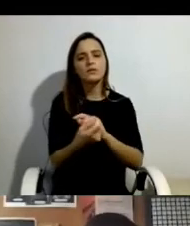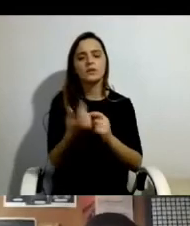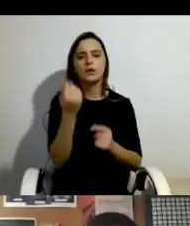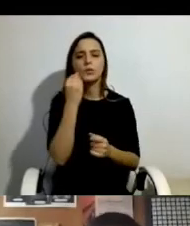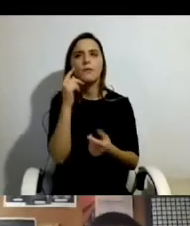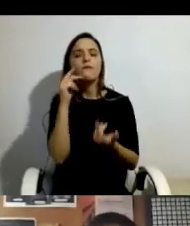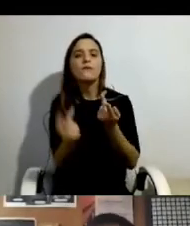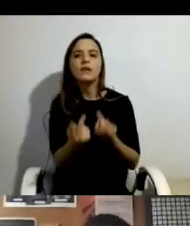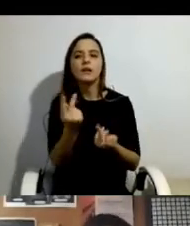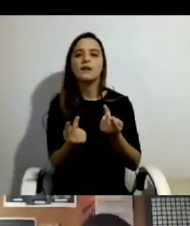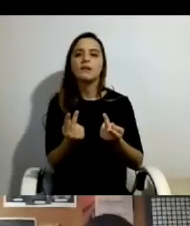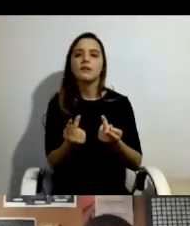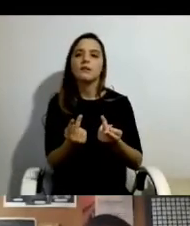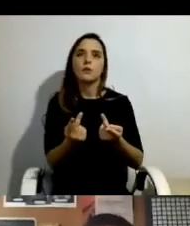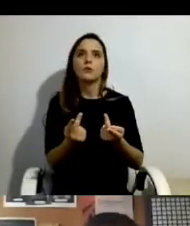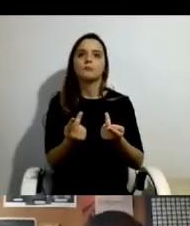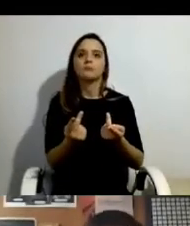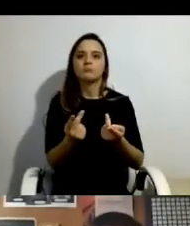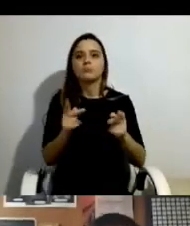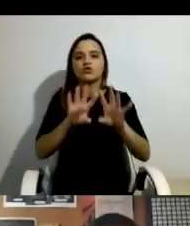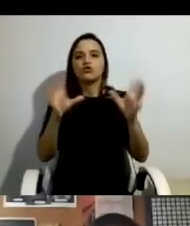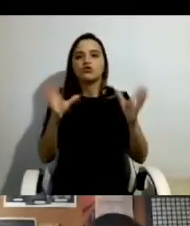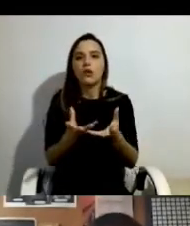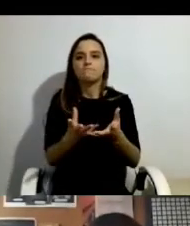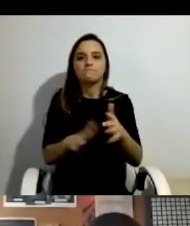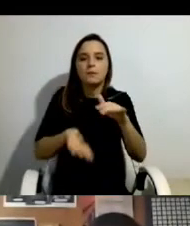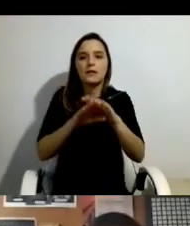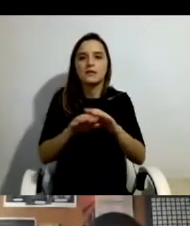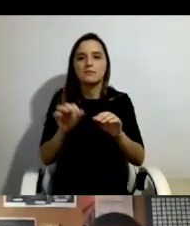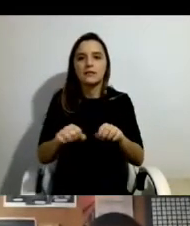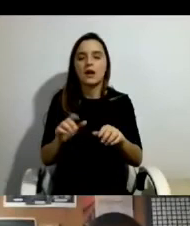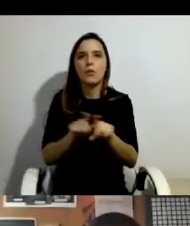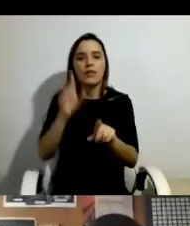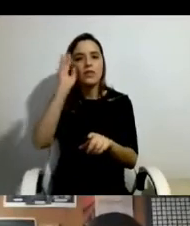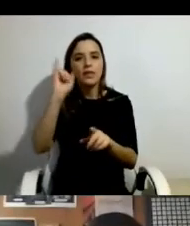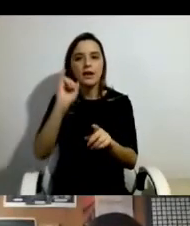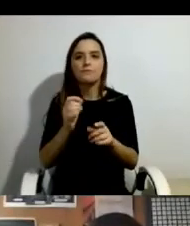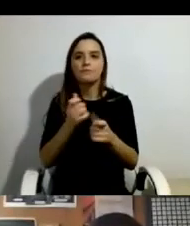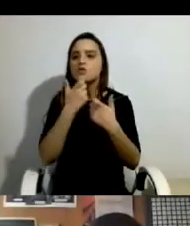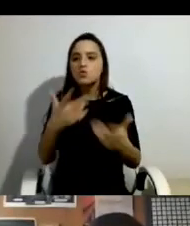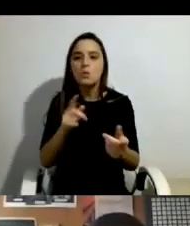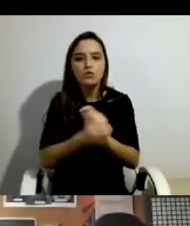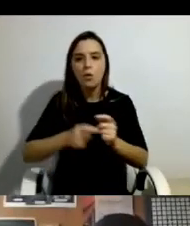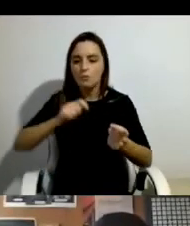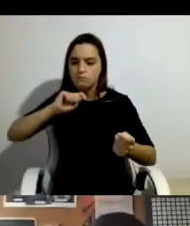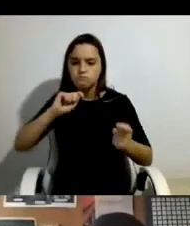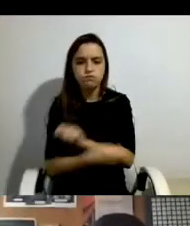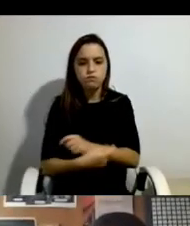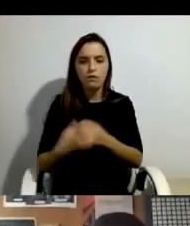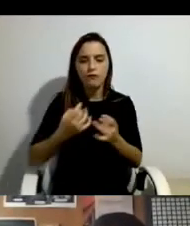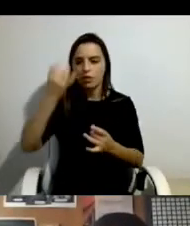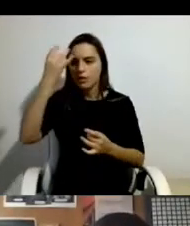termos, muito absolutos e, portanto, esta ideia de que tudo mudou, as coisas mudaram radicalmente, as pessoas sentem-se felizes,